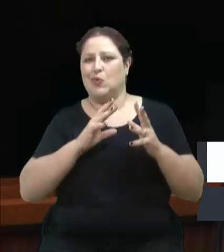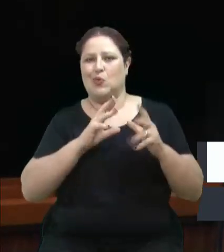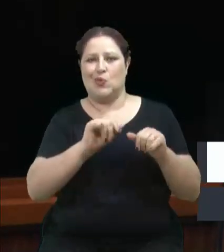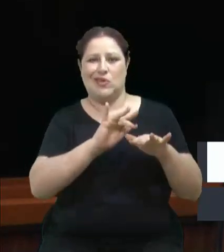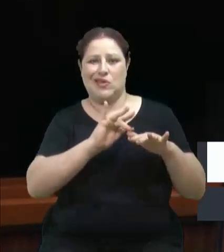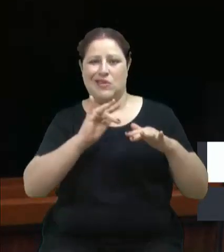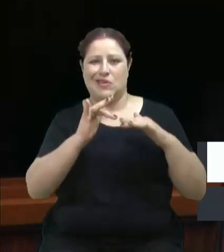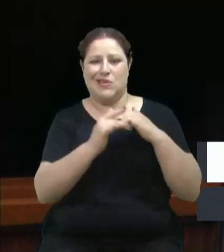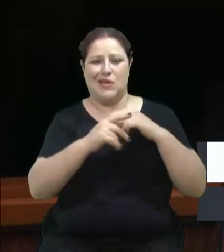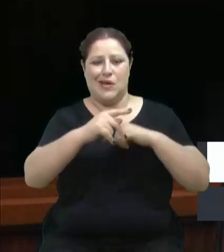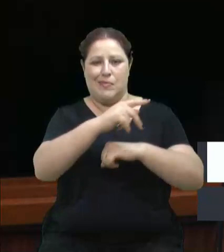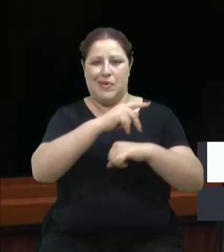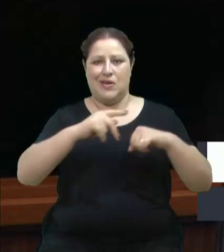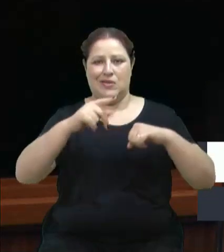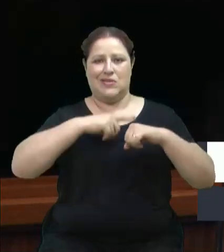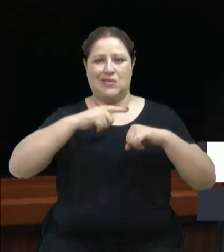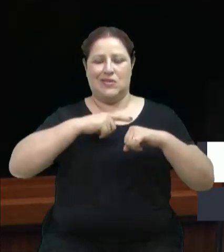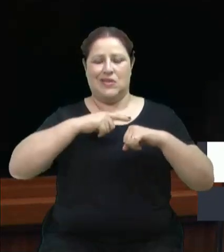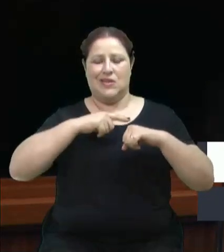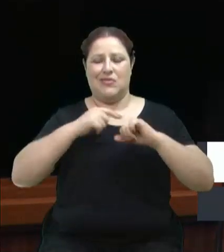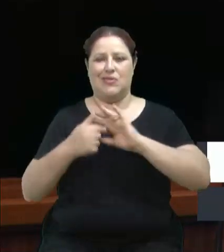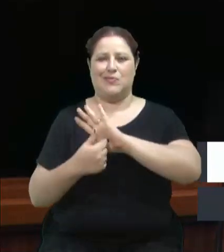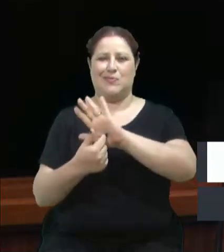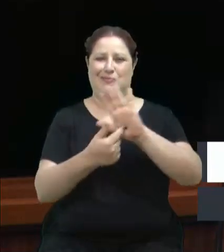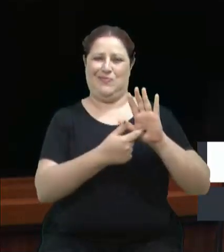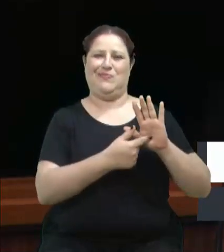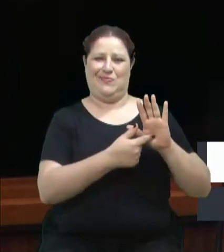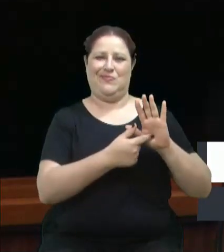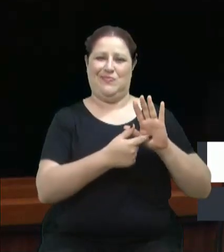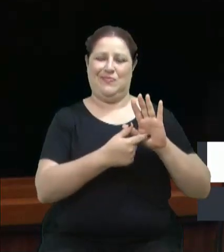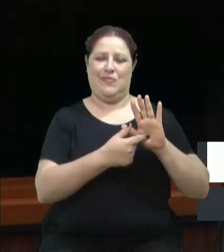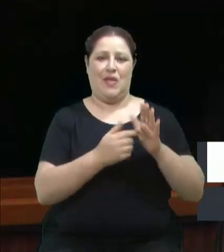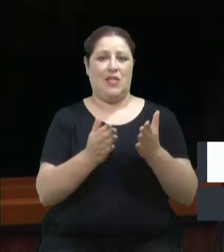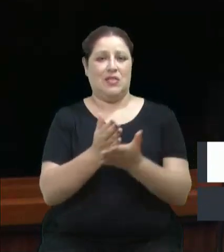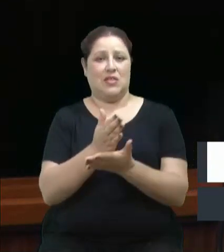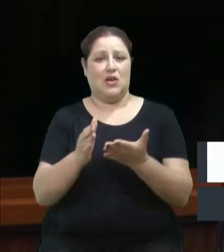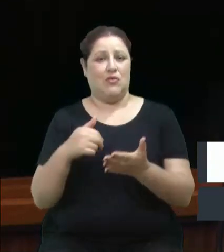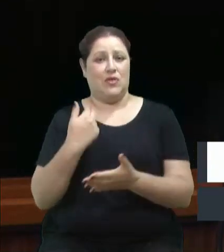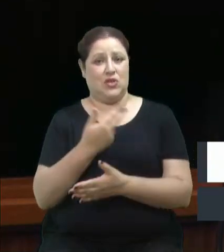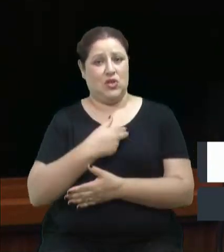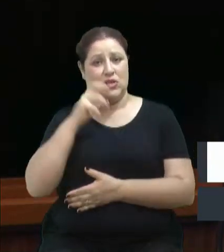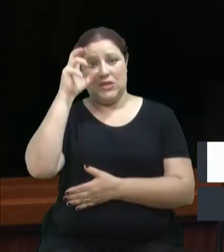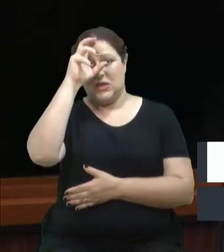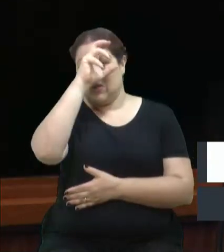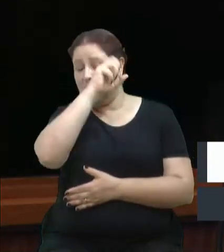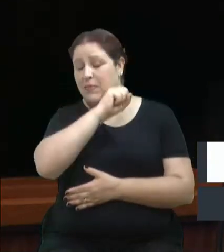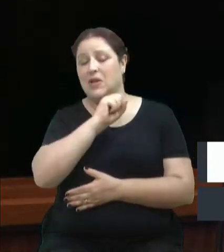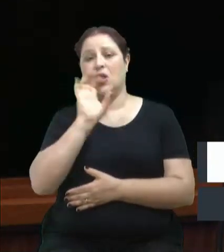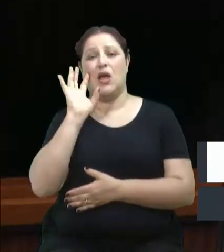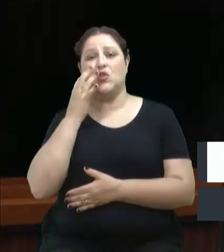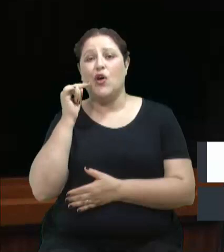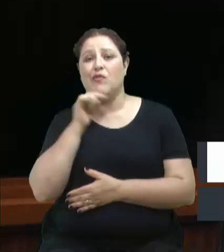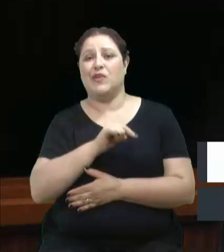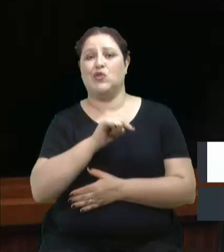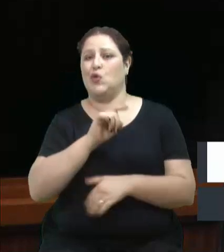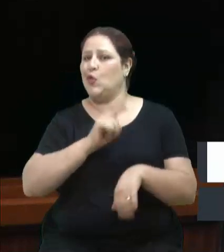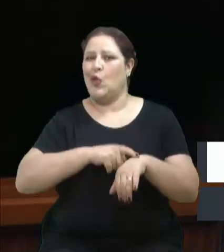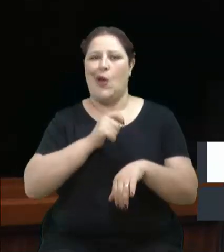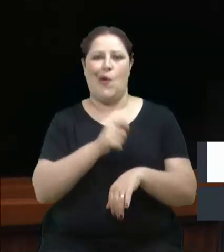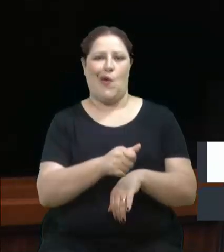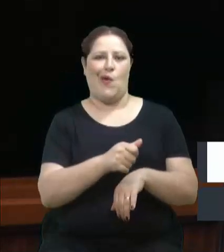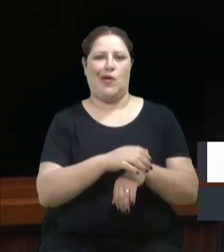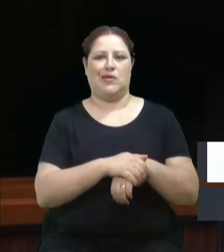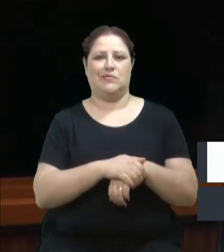no país inteiro. Talvez a gente aprenda a fazer isso na hora. independente de ter uma